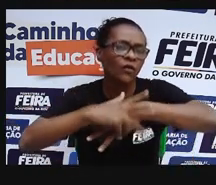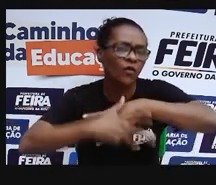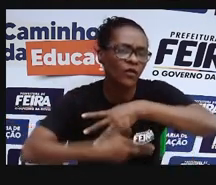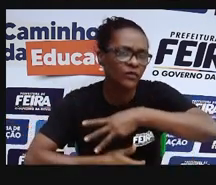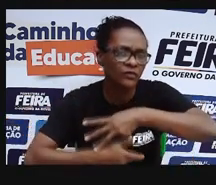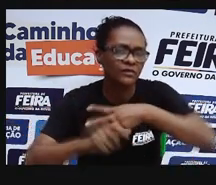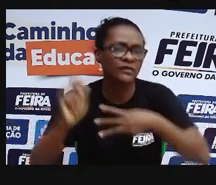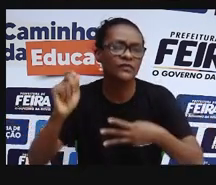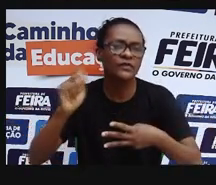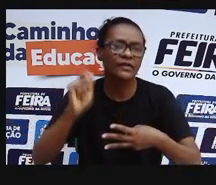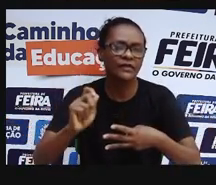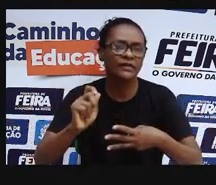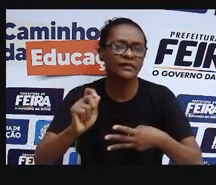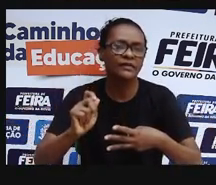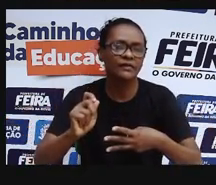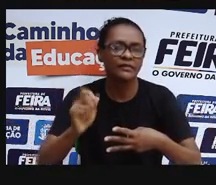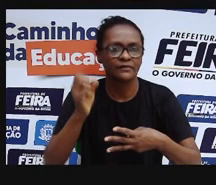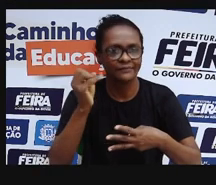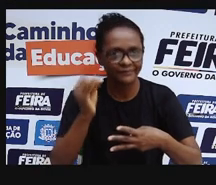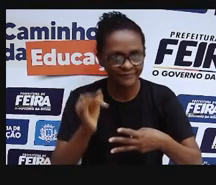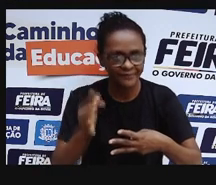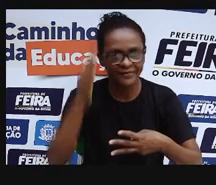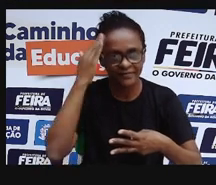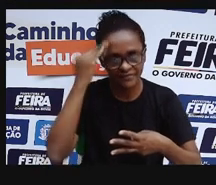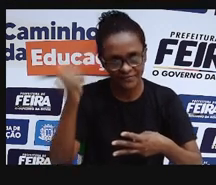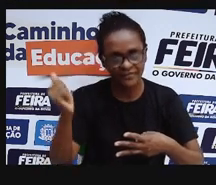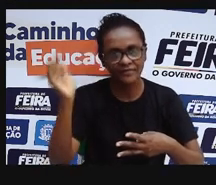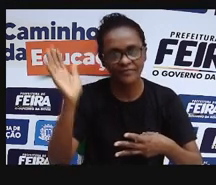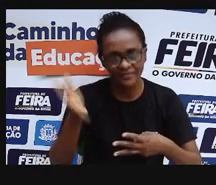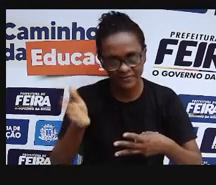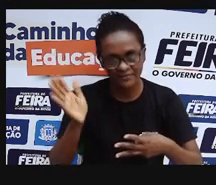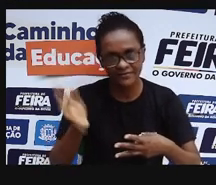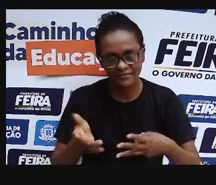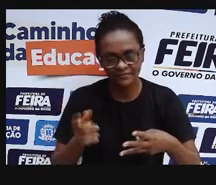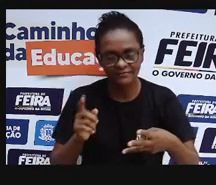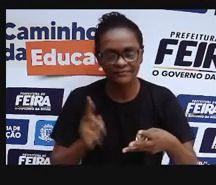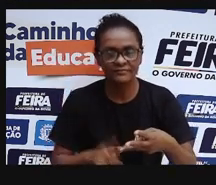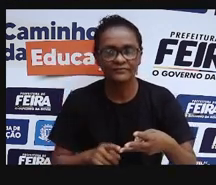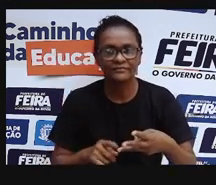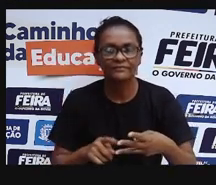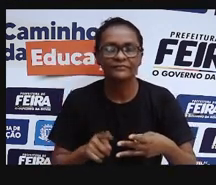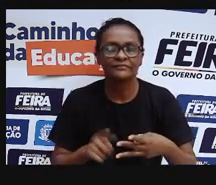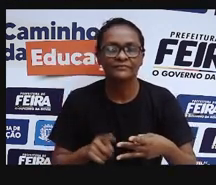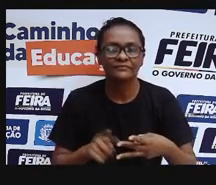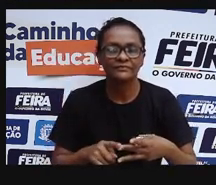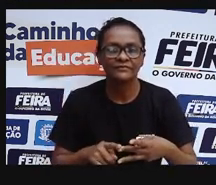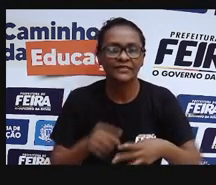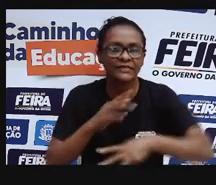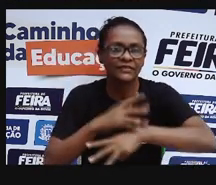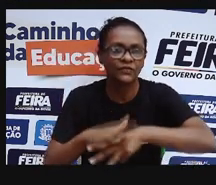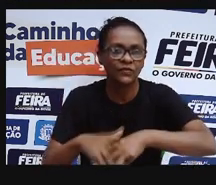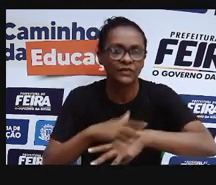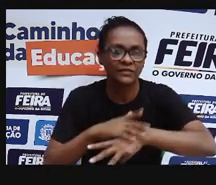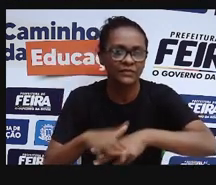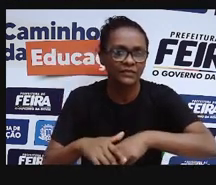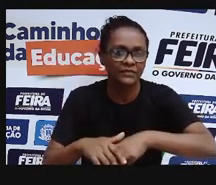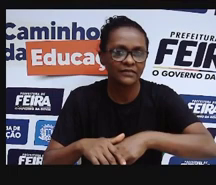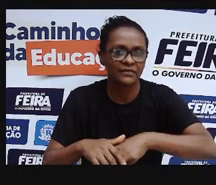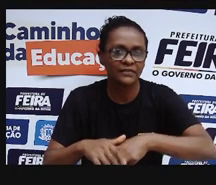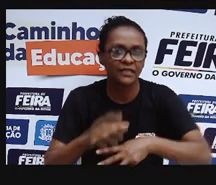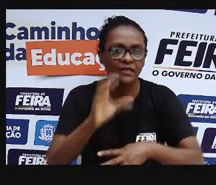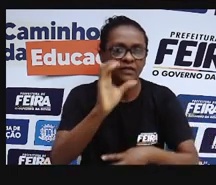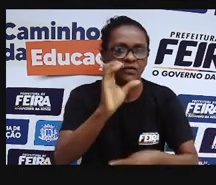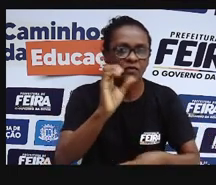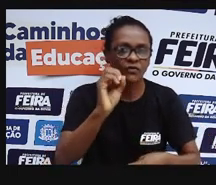família de vírus que causam doenças. Uma dessas doenças, né, no momento é a mais famosa, que é a COVID